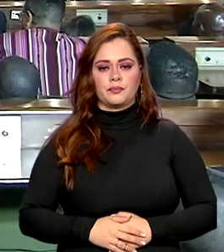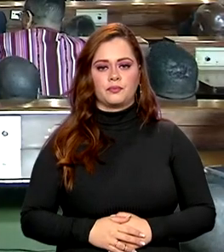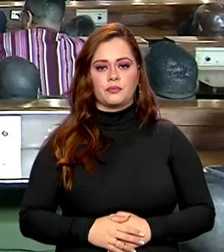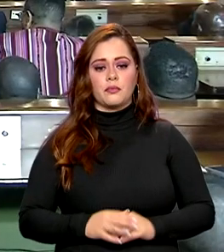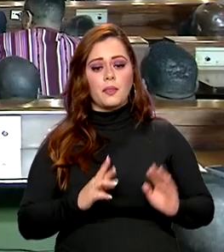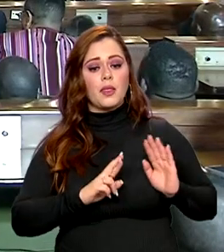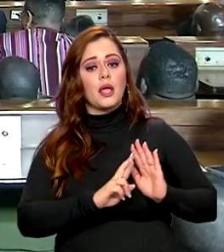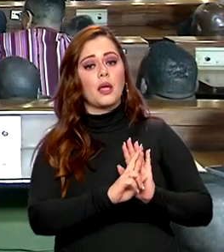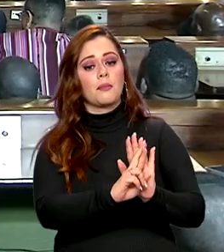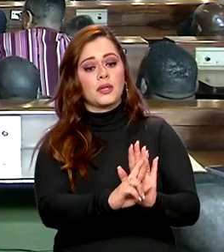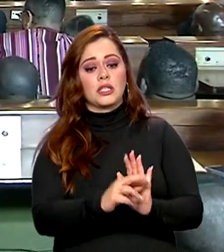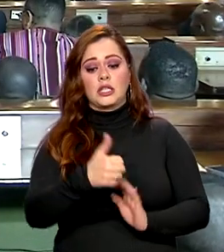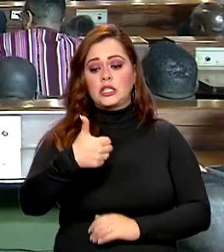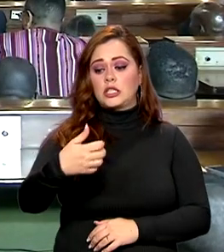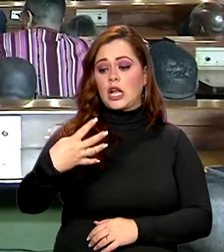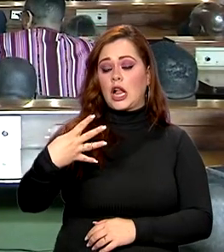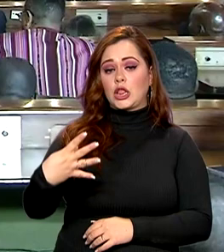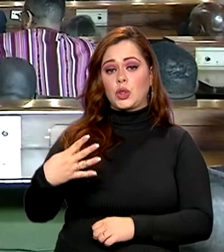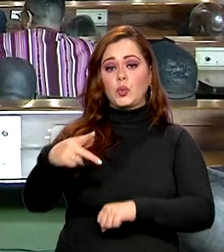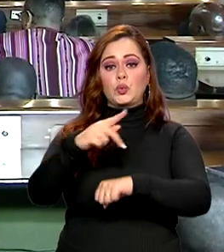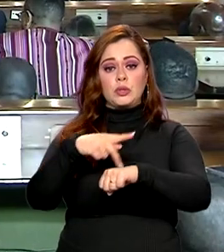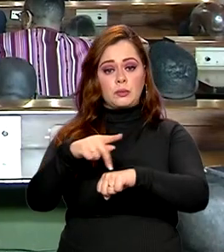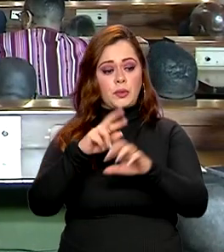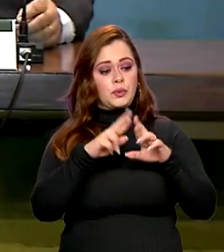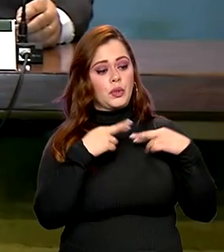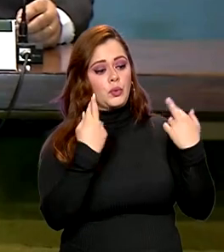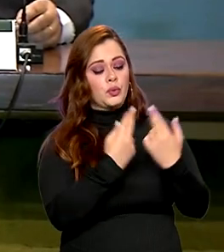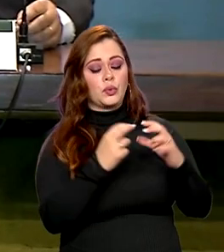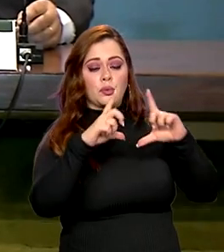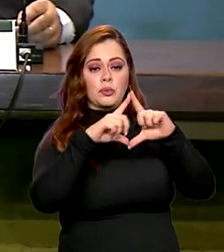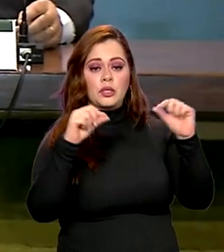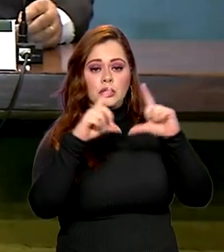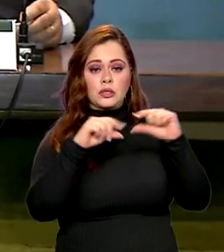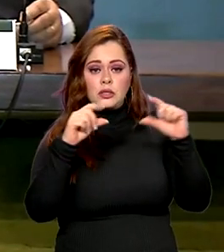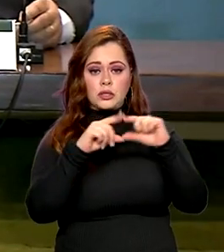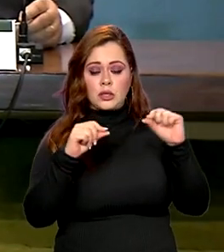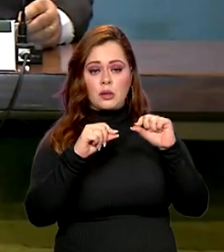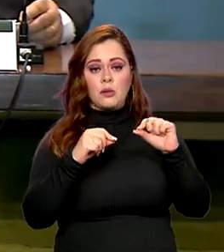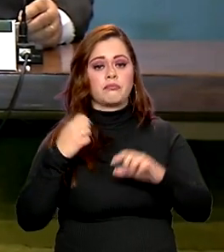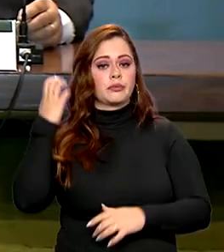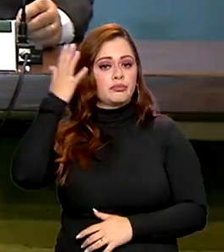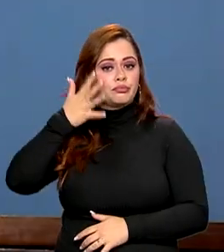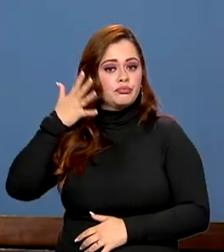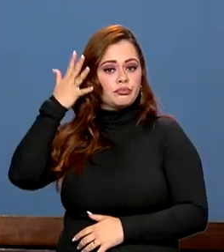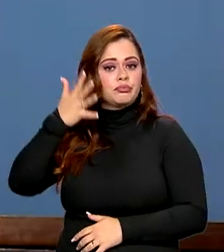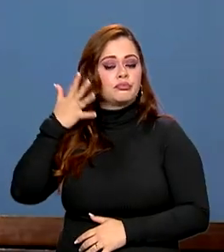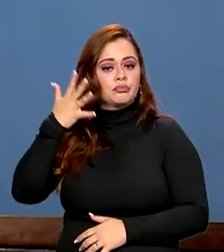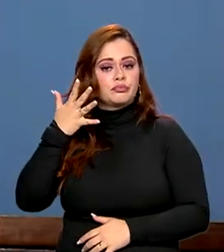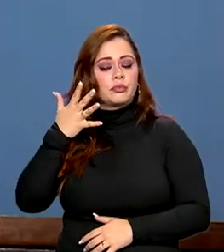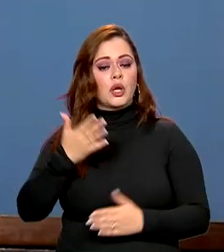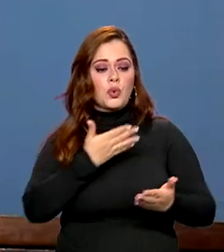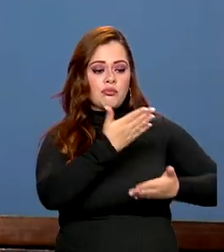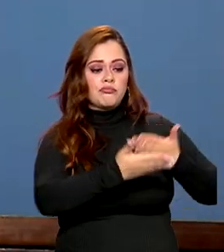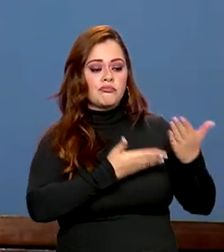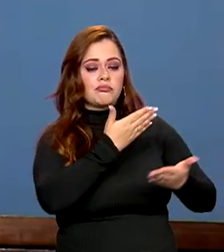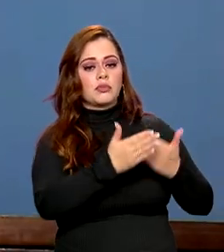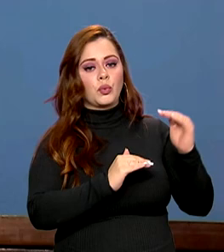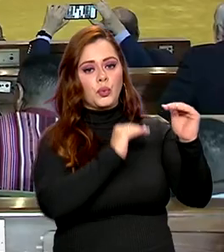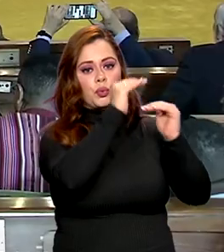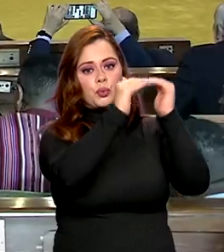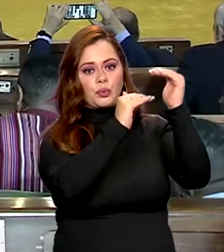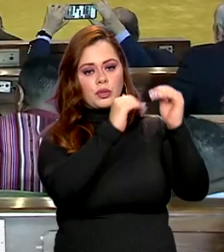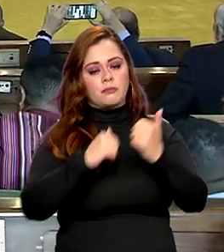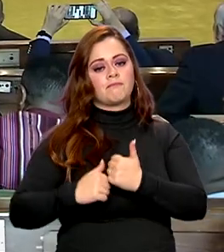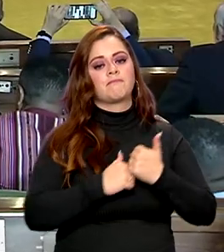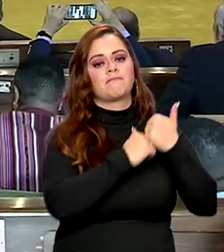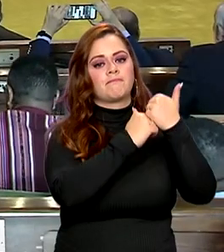Representantes de 14 países reuniram em Brasília para um seminário sobre cooperativismo e desenvolvimento sustentável